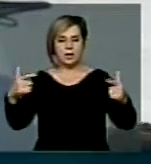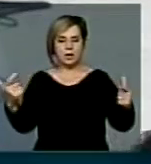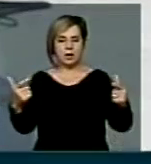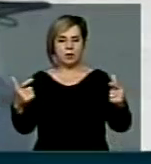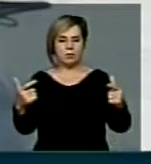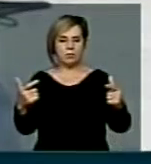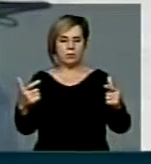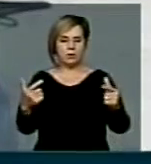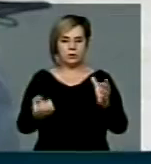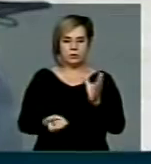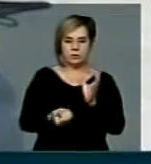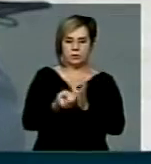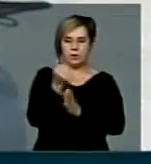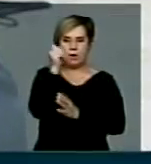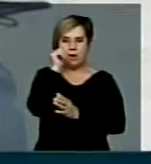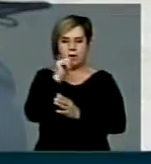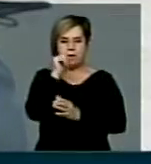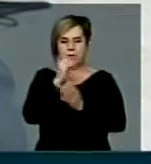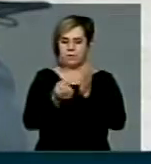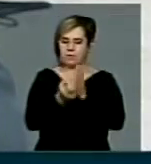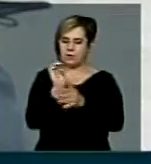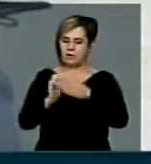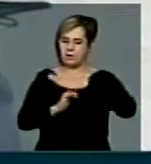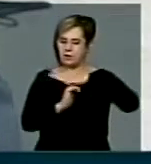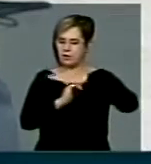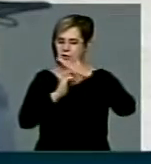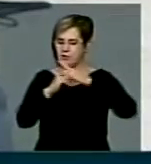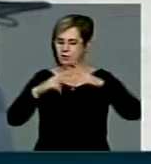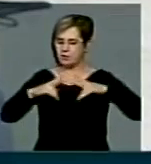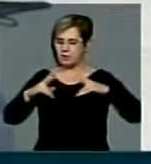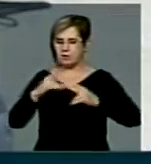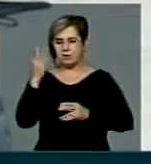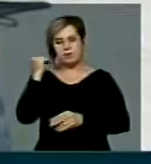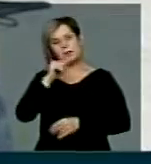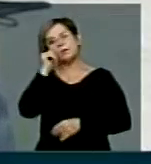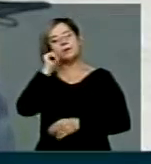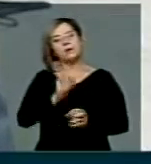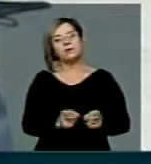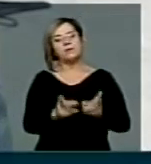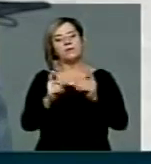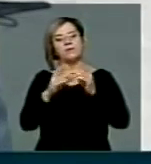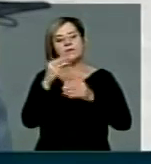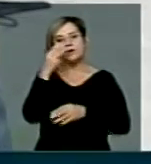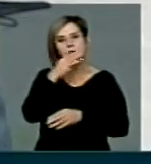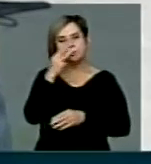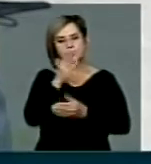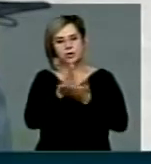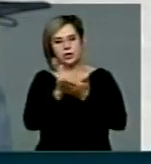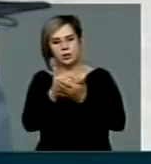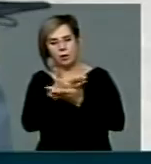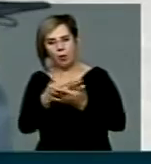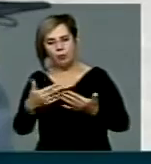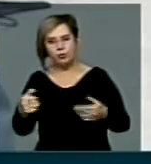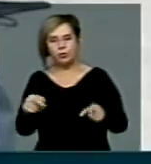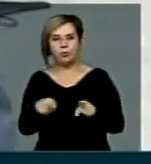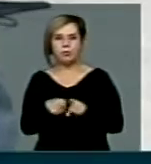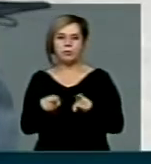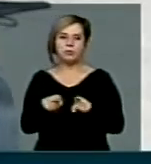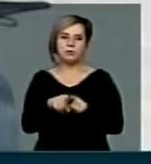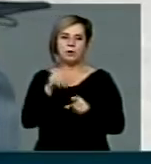empreendedorismo das mulheres. Aquelas mulheres que vendiam seus doces, seus bolos, aquelas mulheres que tinham